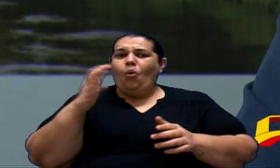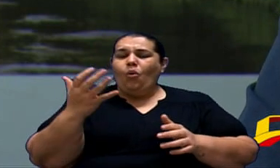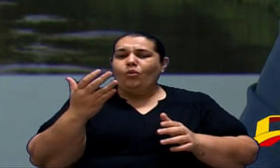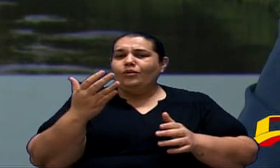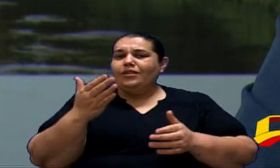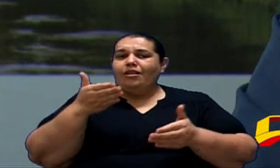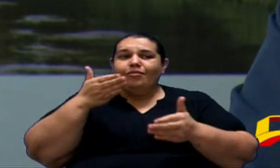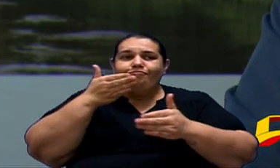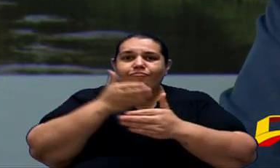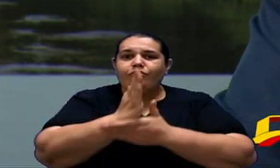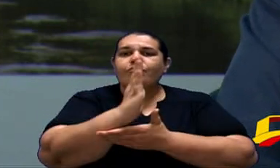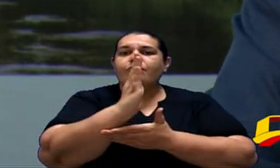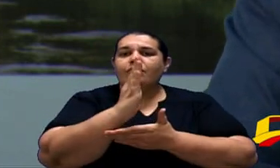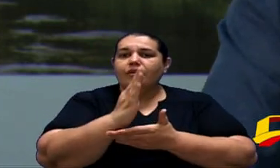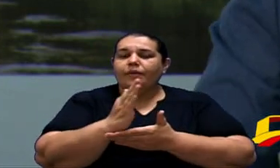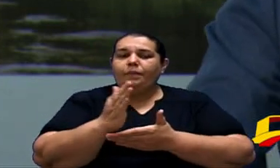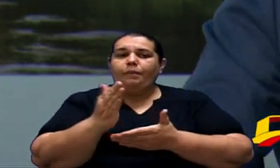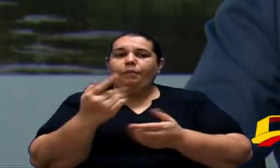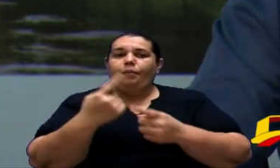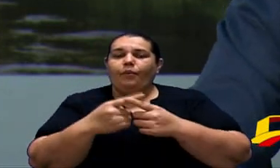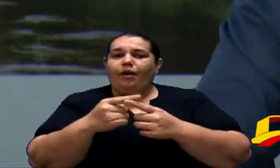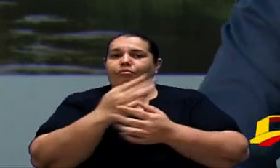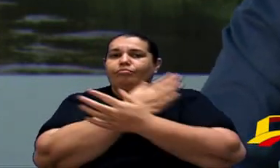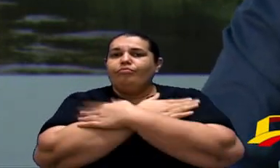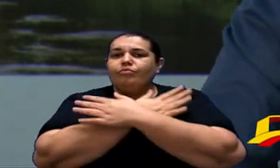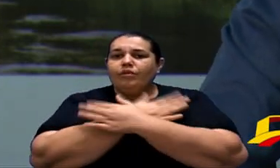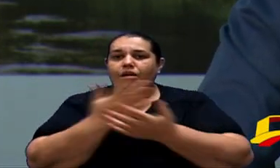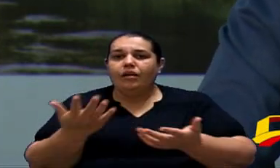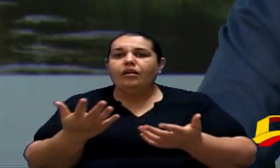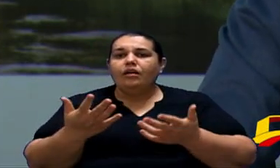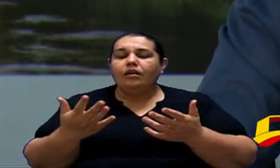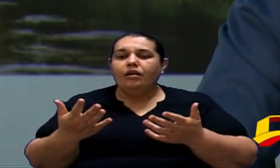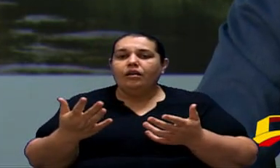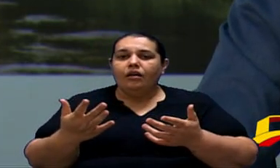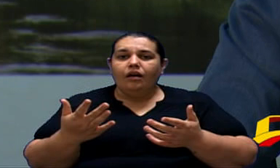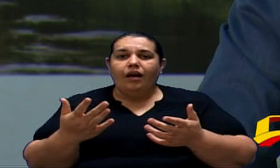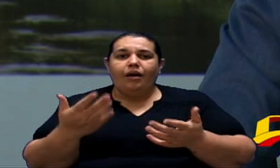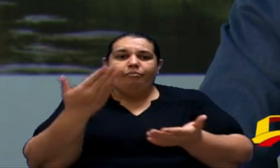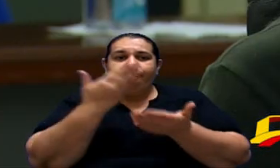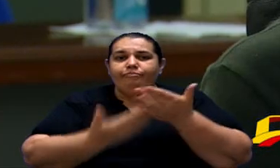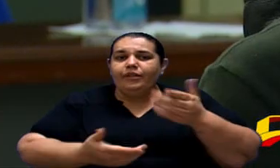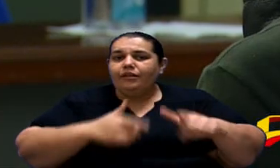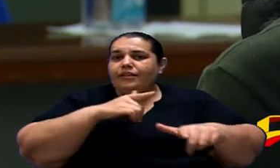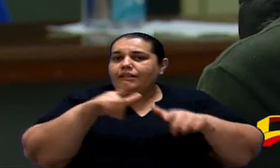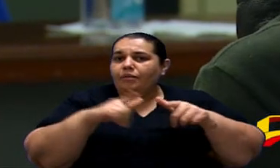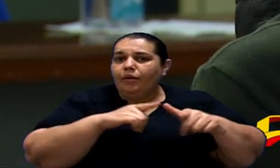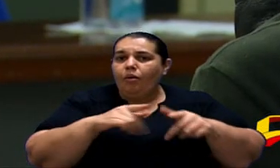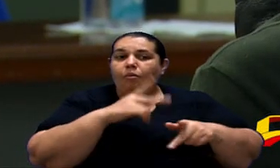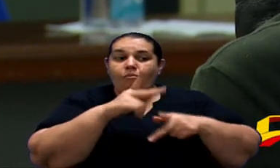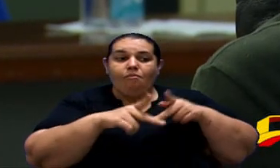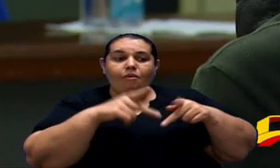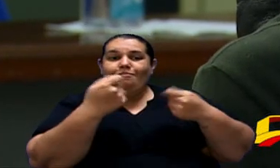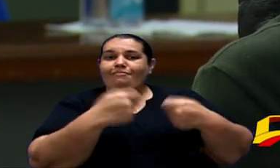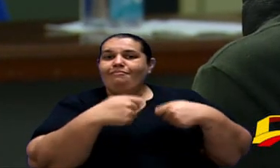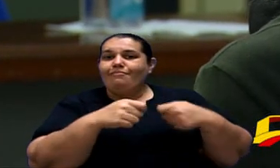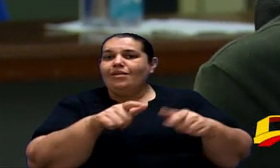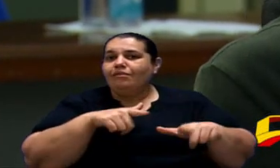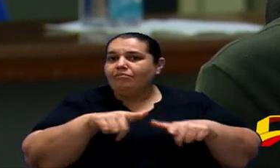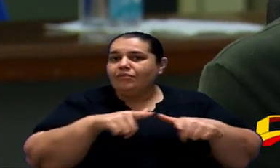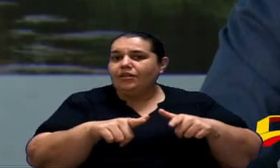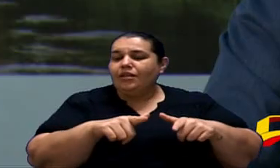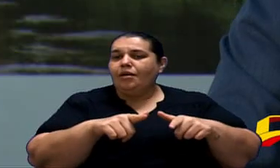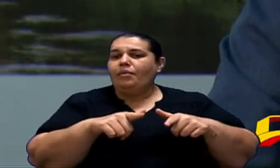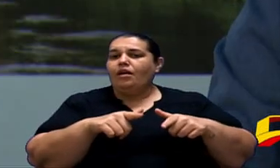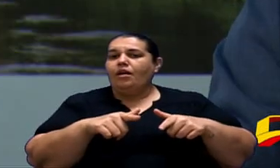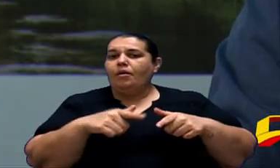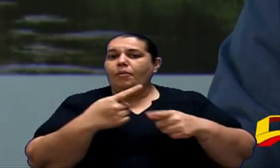Uma quantidade De desemprego Absurda No nosso País Que o povo Precisa Trabalhar Precisa Sustentar Sua